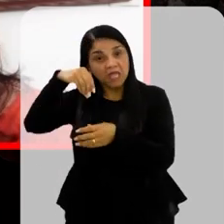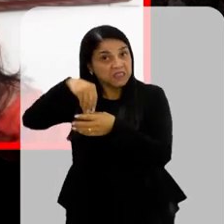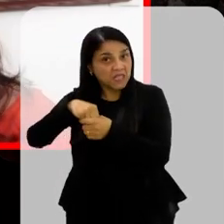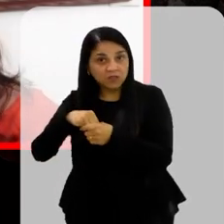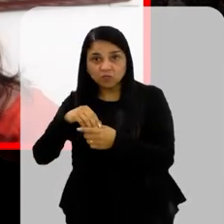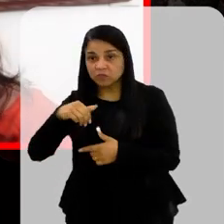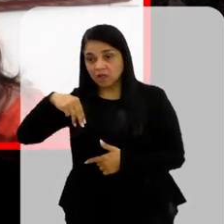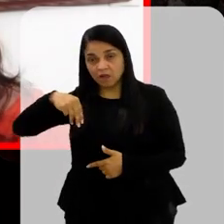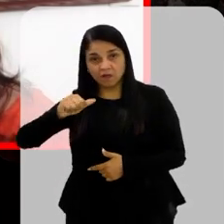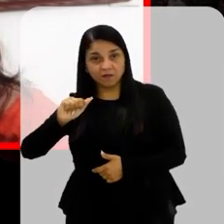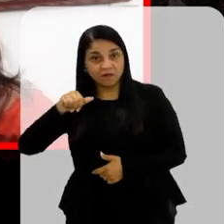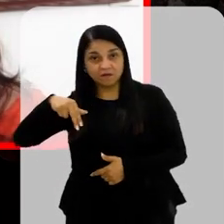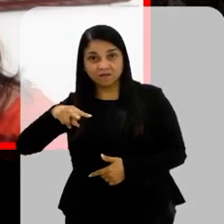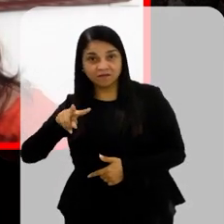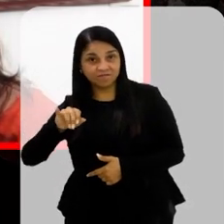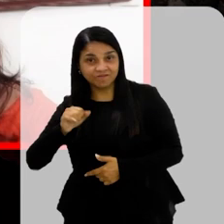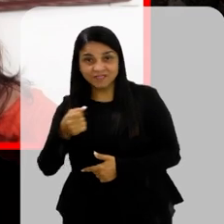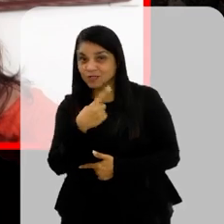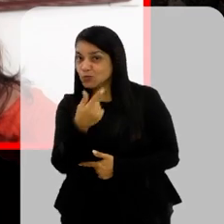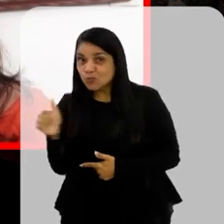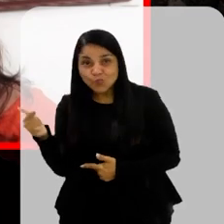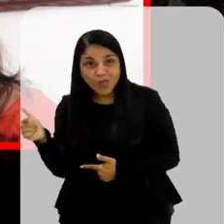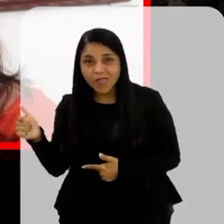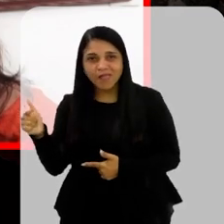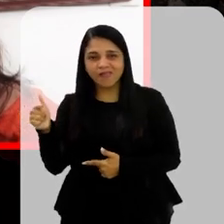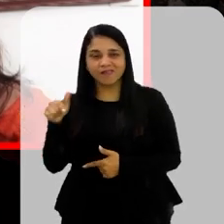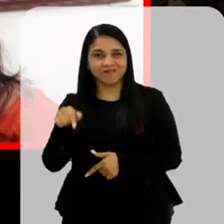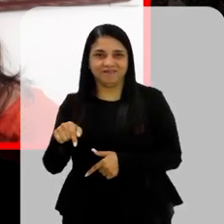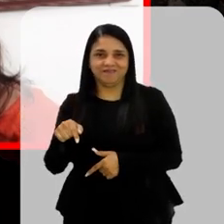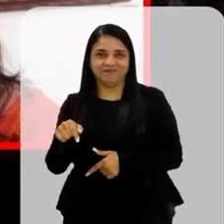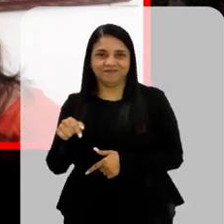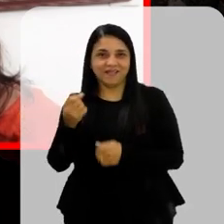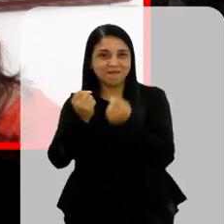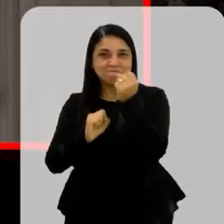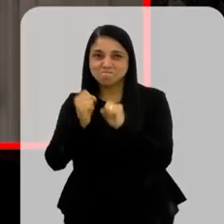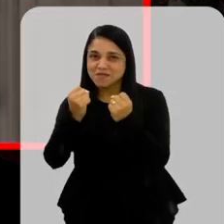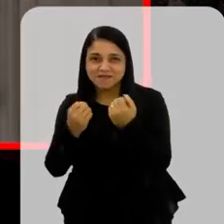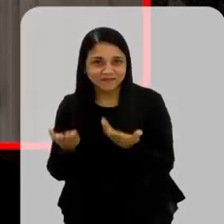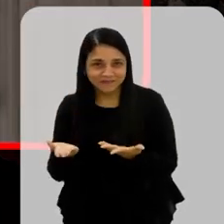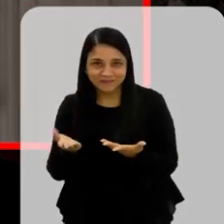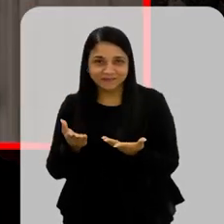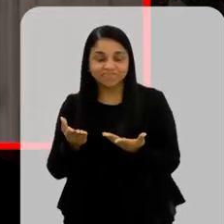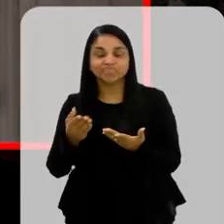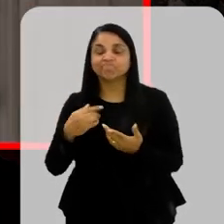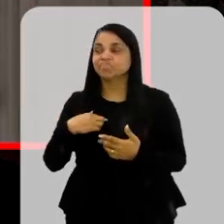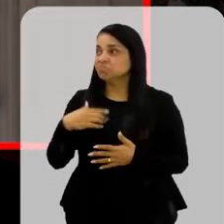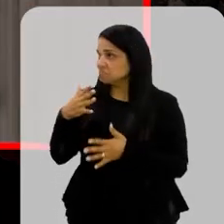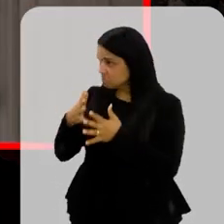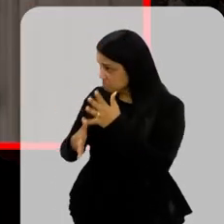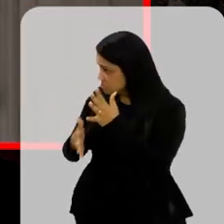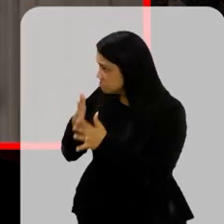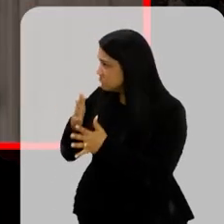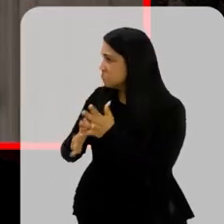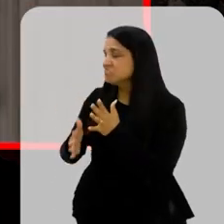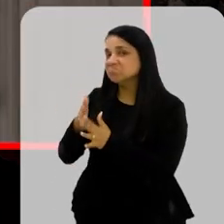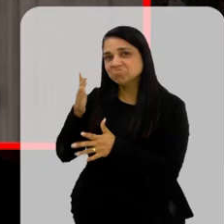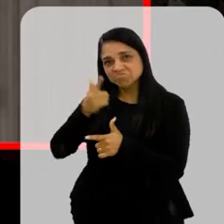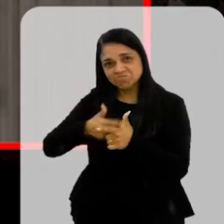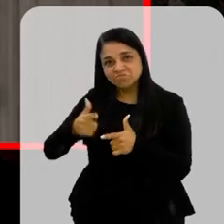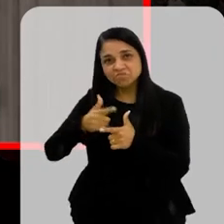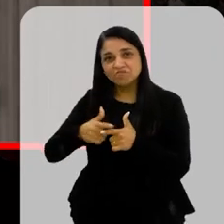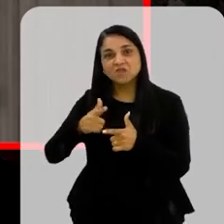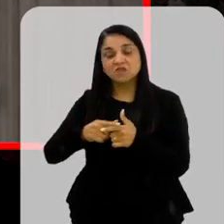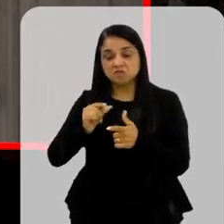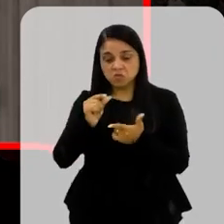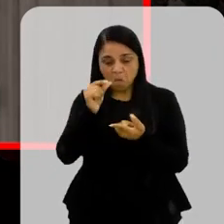Anvisa Para que essas Empresas Possam ser Submetidas Doutora Solange É muito complicado Esse problema Porque uma